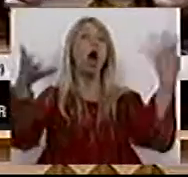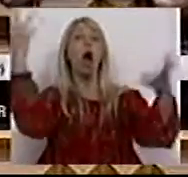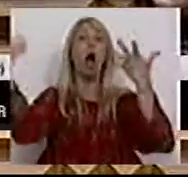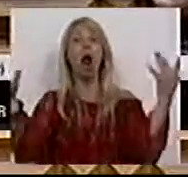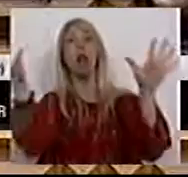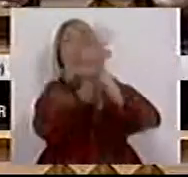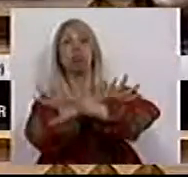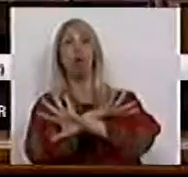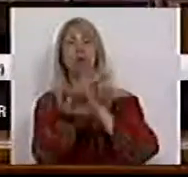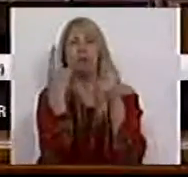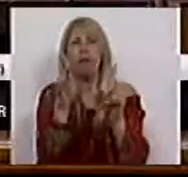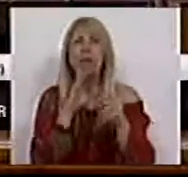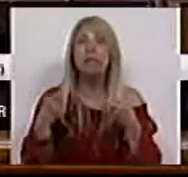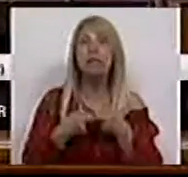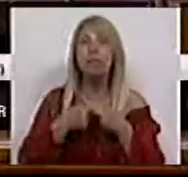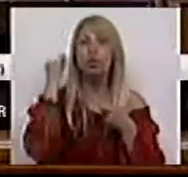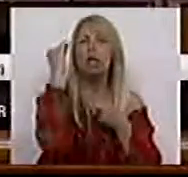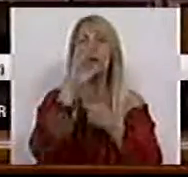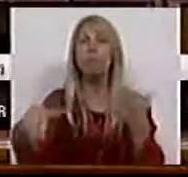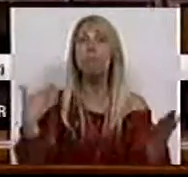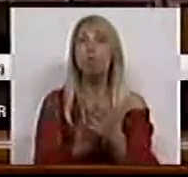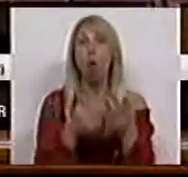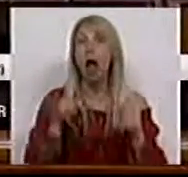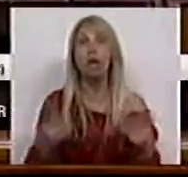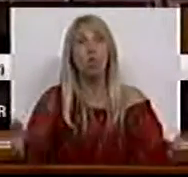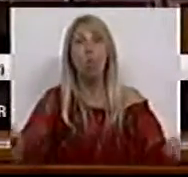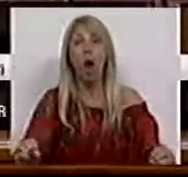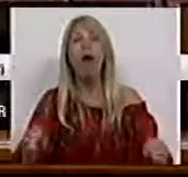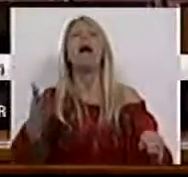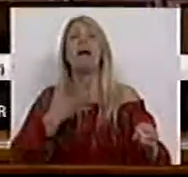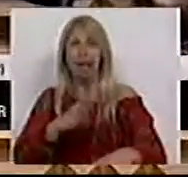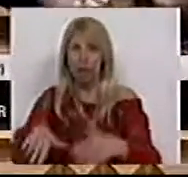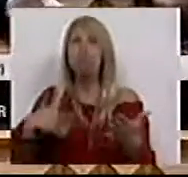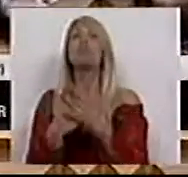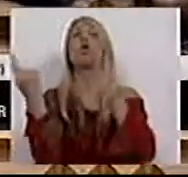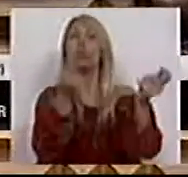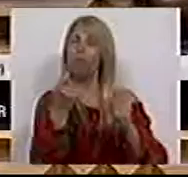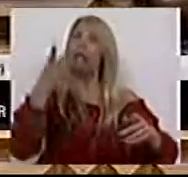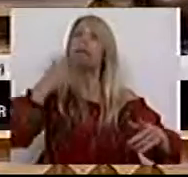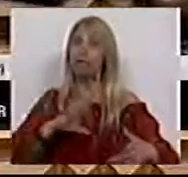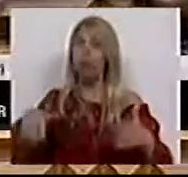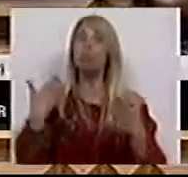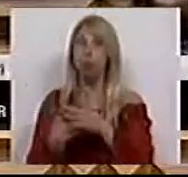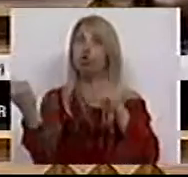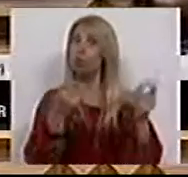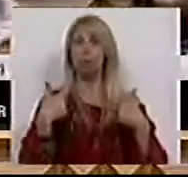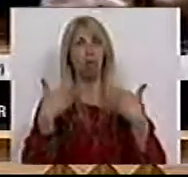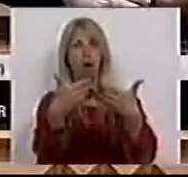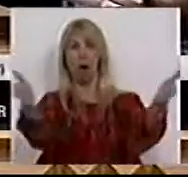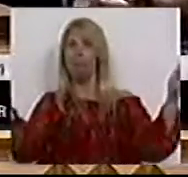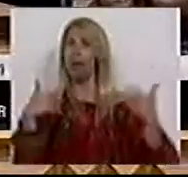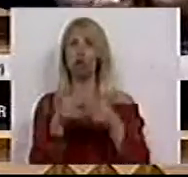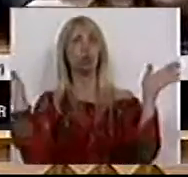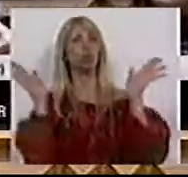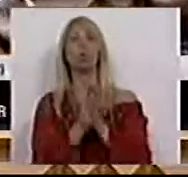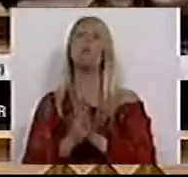tem um tipo de crime para propor aqui. Quer propor um debate, quer propor uma discussão, estaremos sempre abertos a todo o tipo de